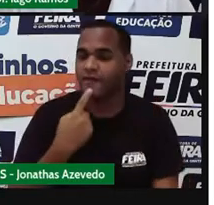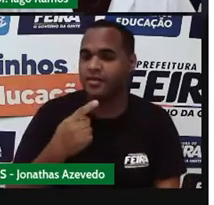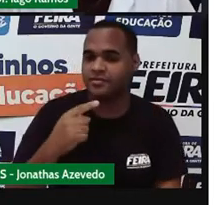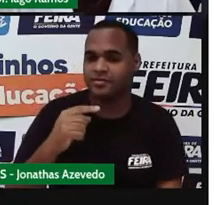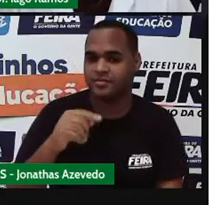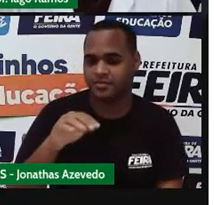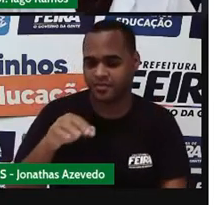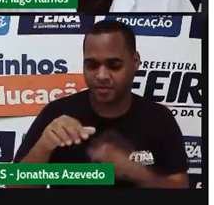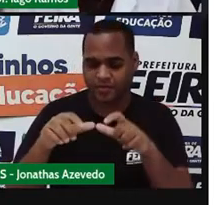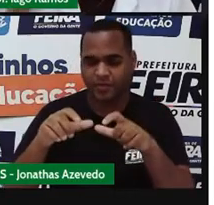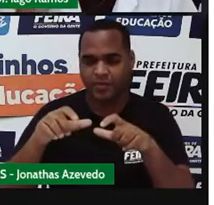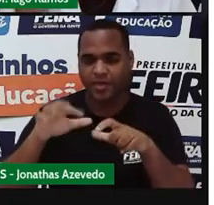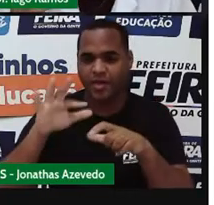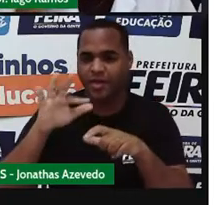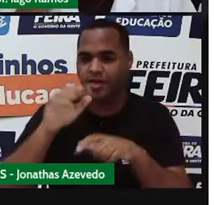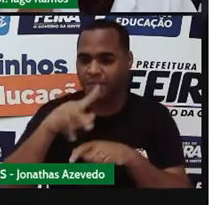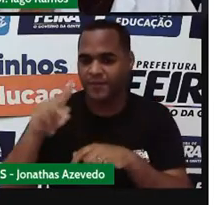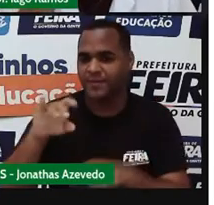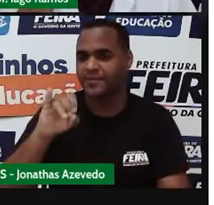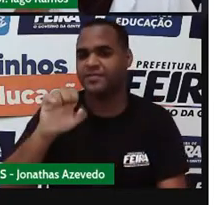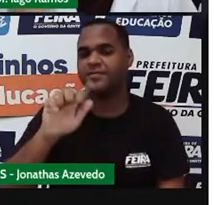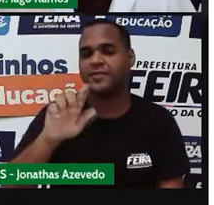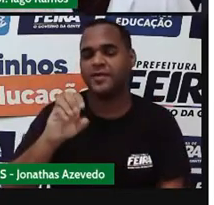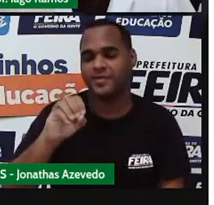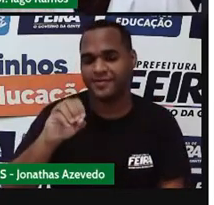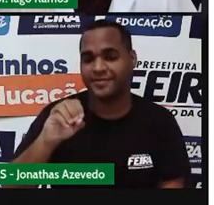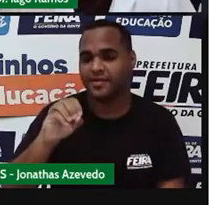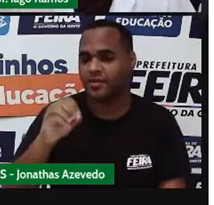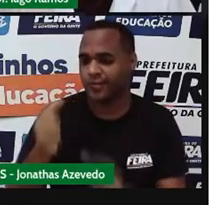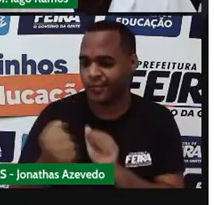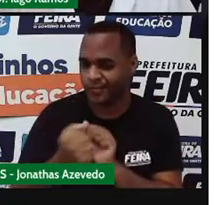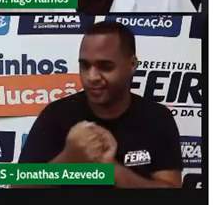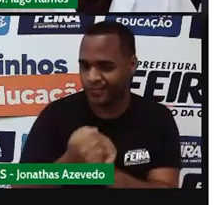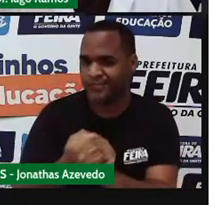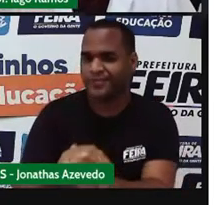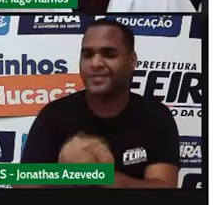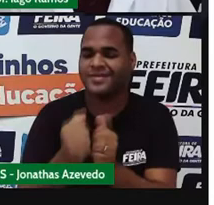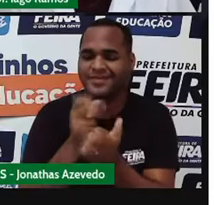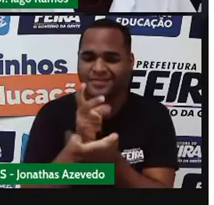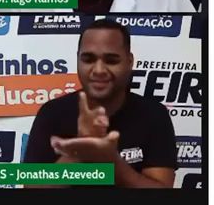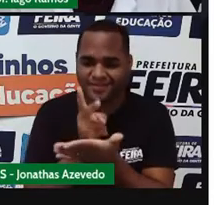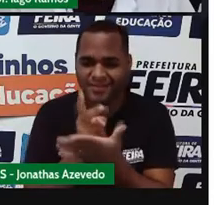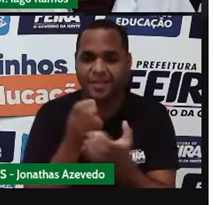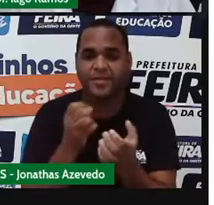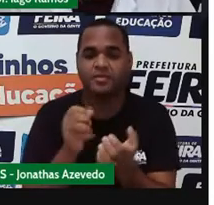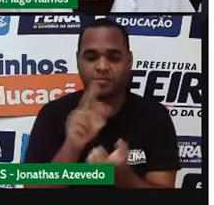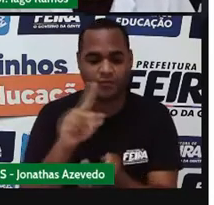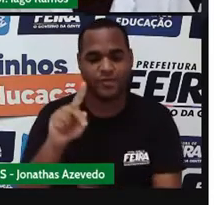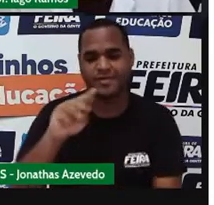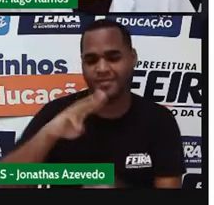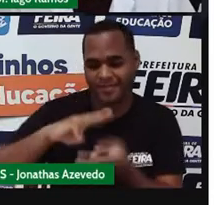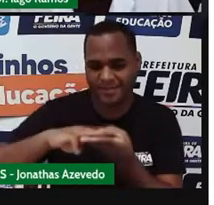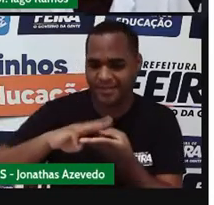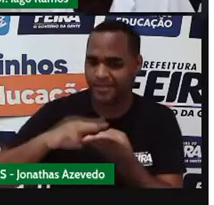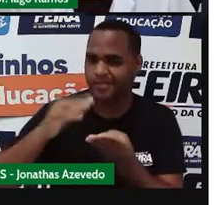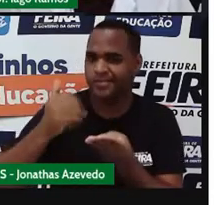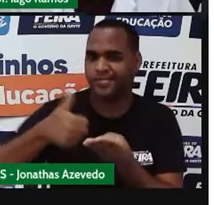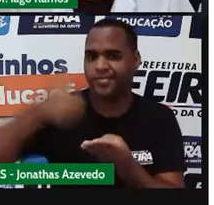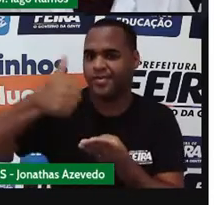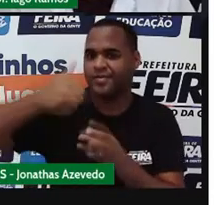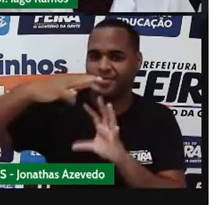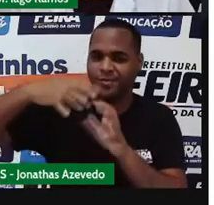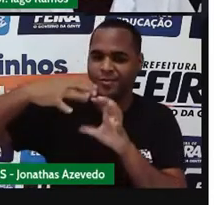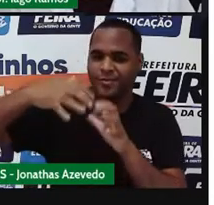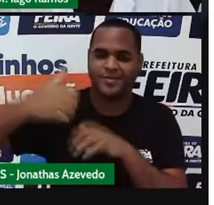o professor Iago Ramos, esse professor que você já tem aí acompanhado há um tempinho. Professor de matemática, a melhor matéria do mundo, eu